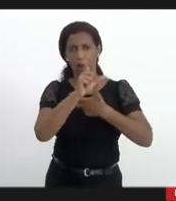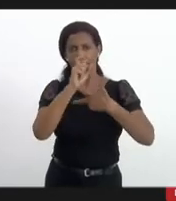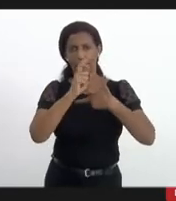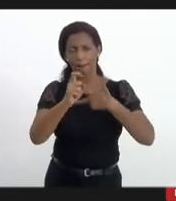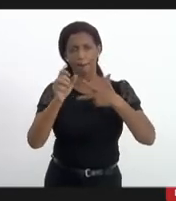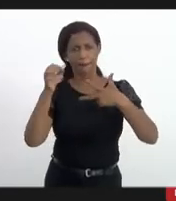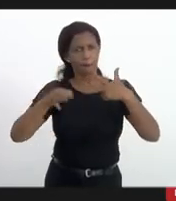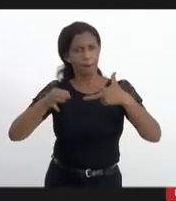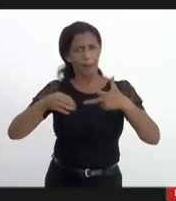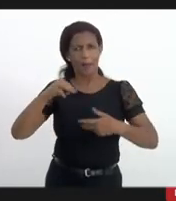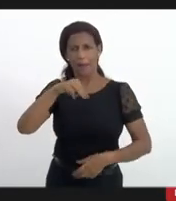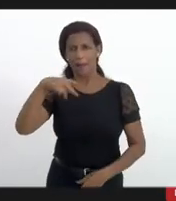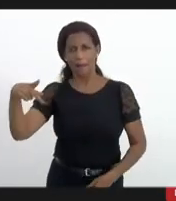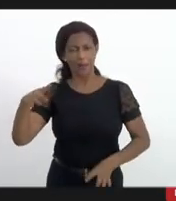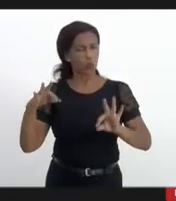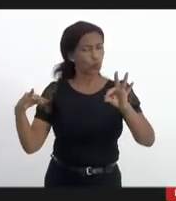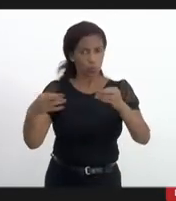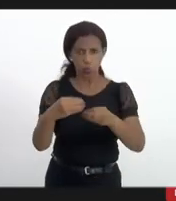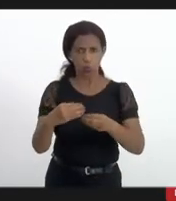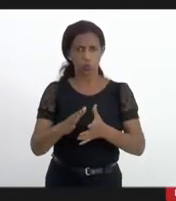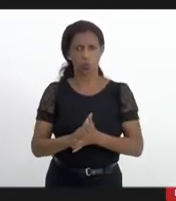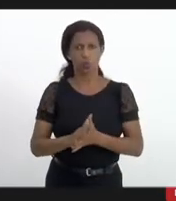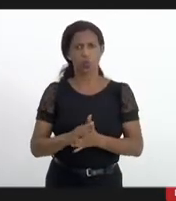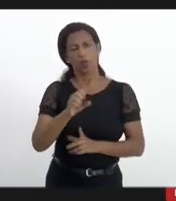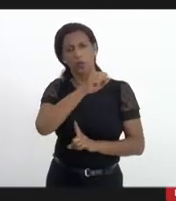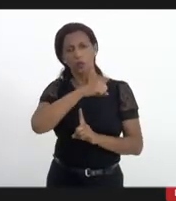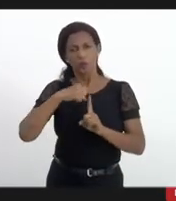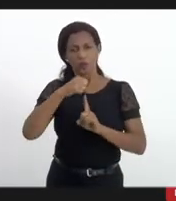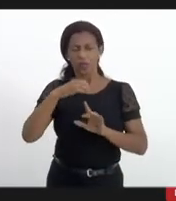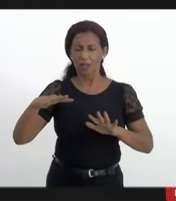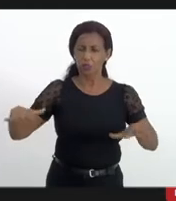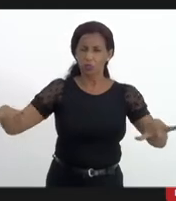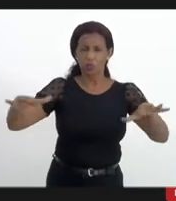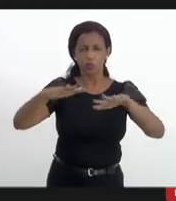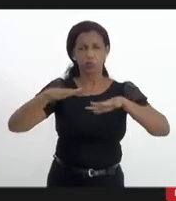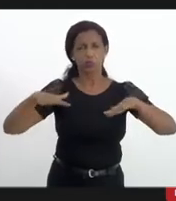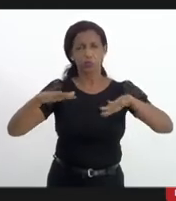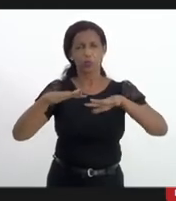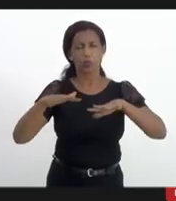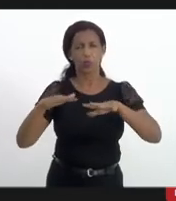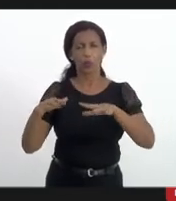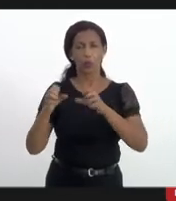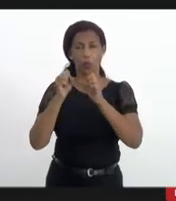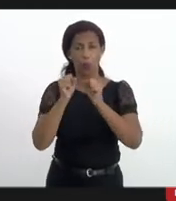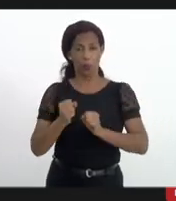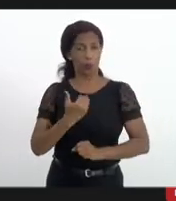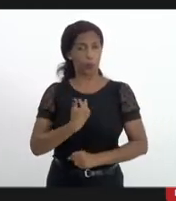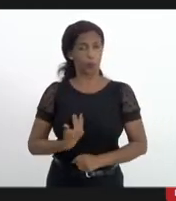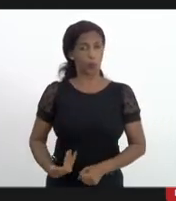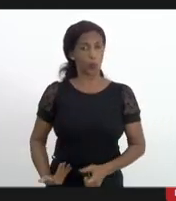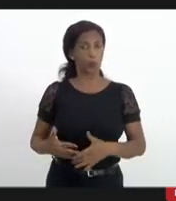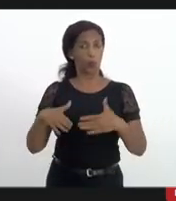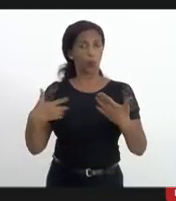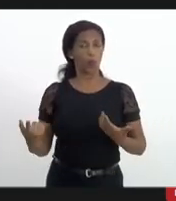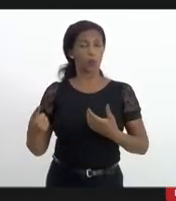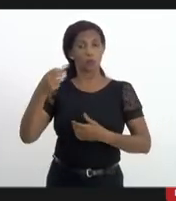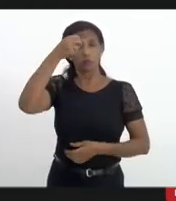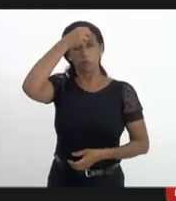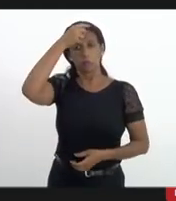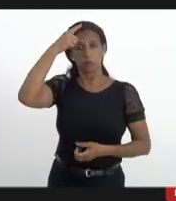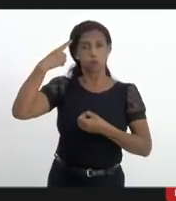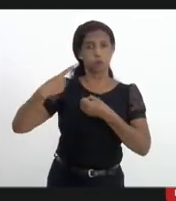judiciário ministério público a sociedade organizada o poder público enquanto município